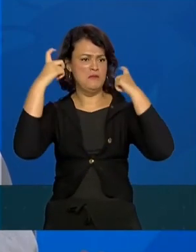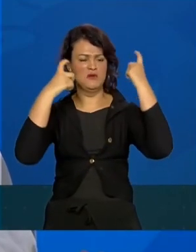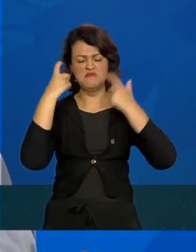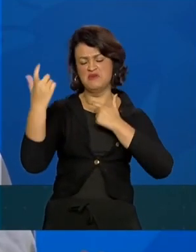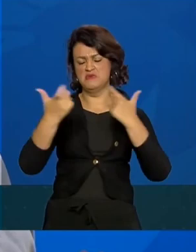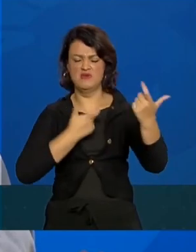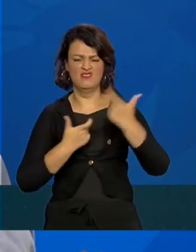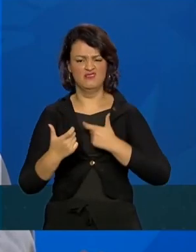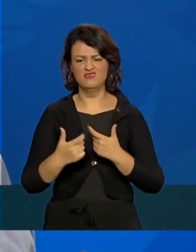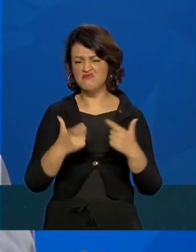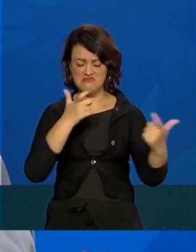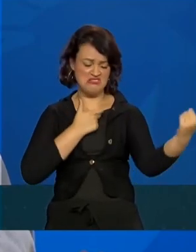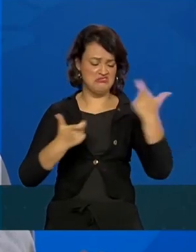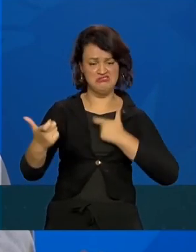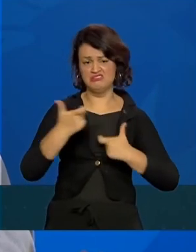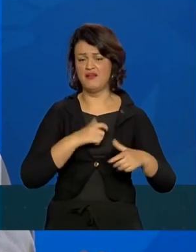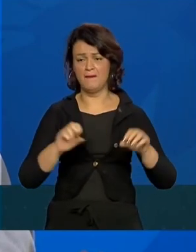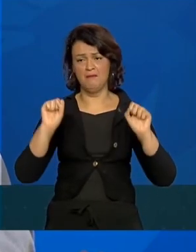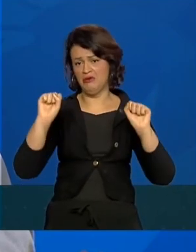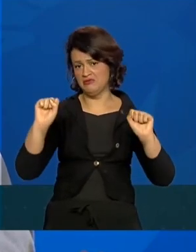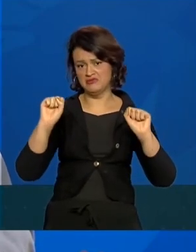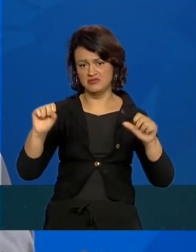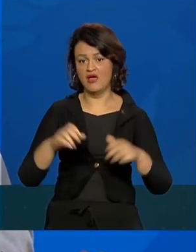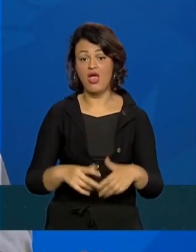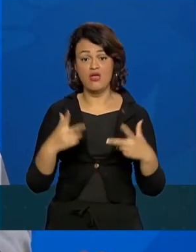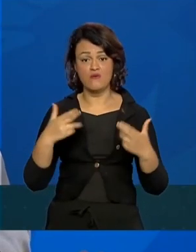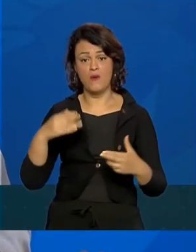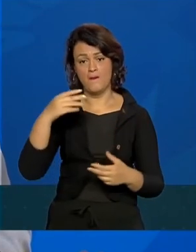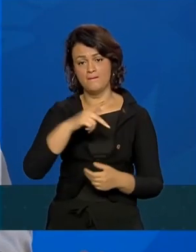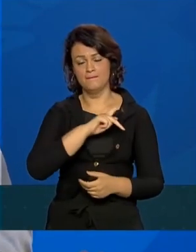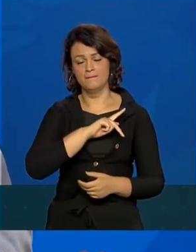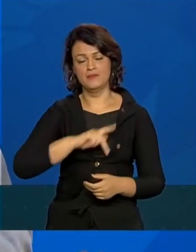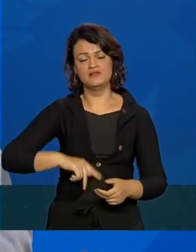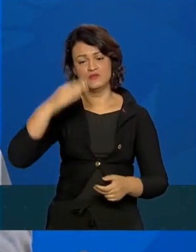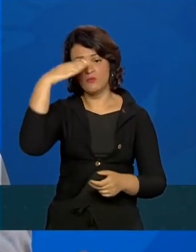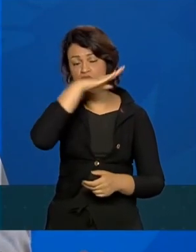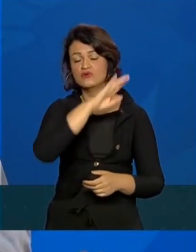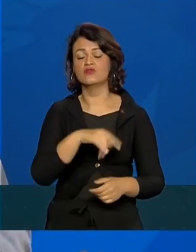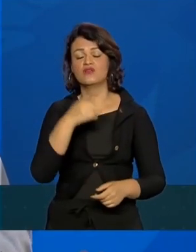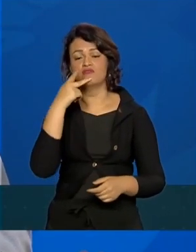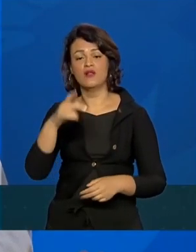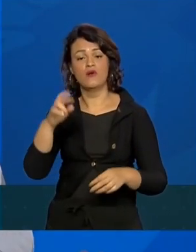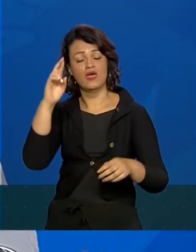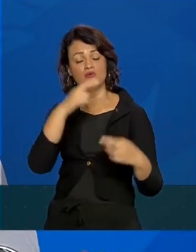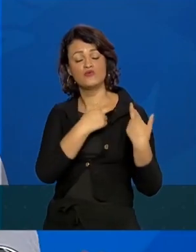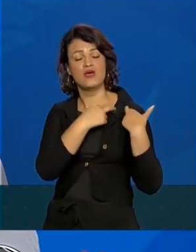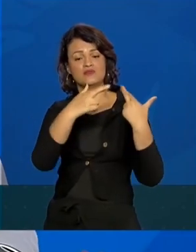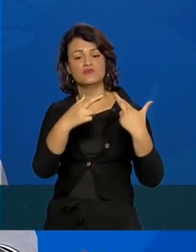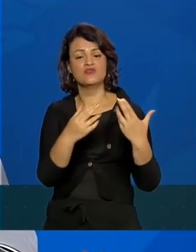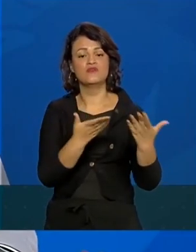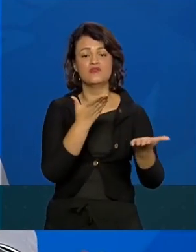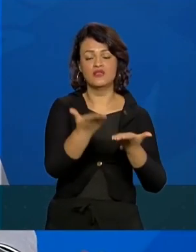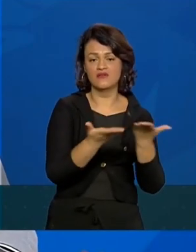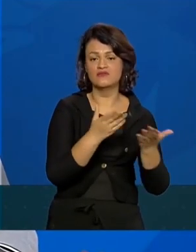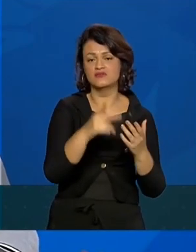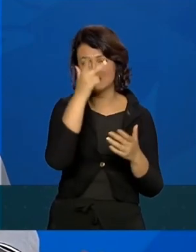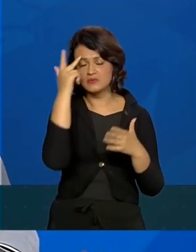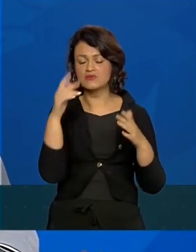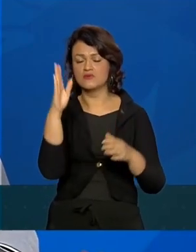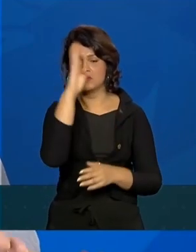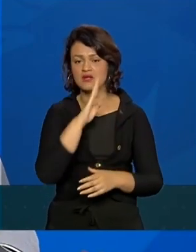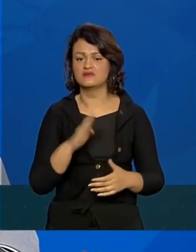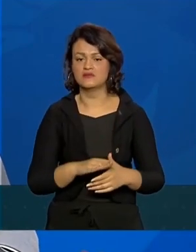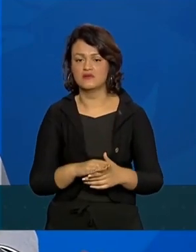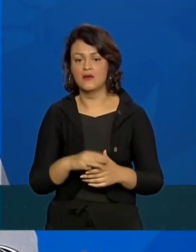com críticas. Eu tenho a responsabilidade, como o nosso presidente Bolsonaro fala, é com a população brasileira. Então, uma pessoa que está em tratamento,